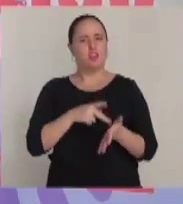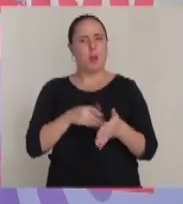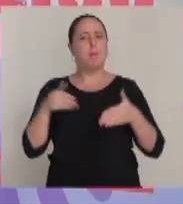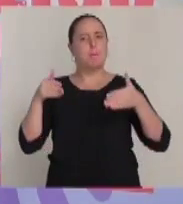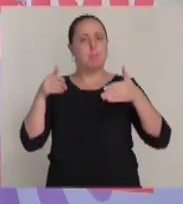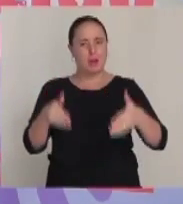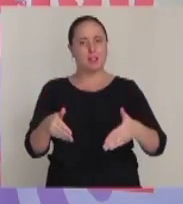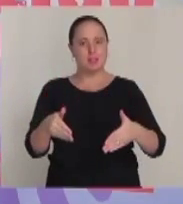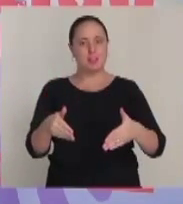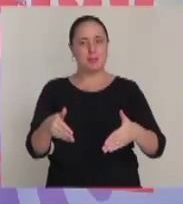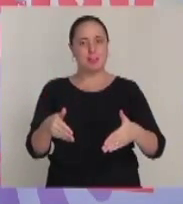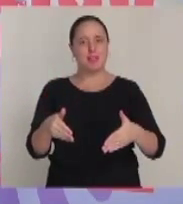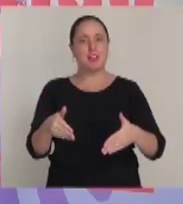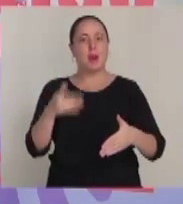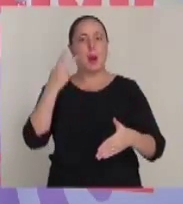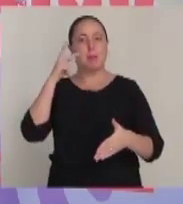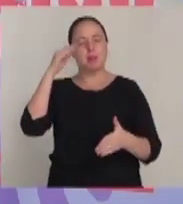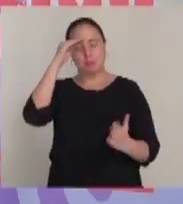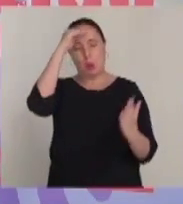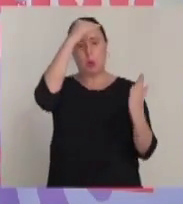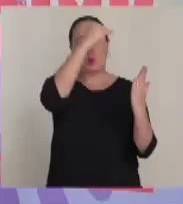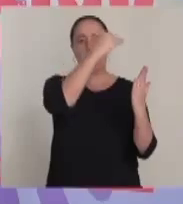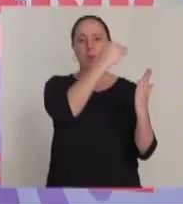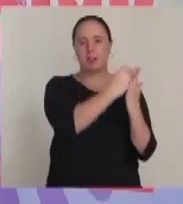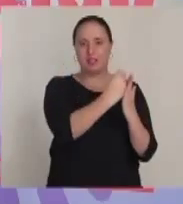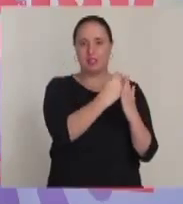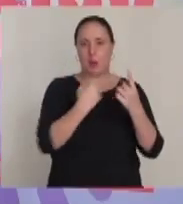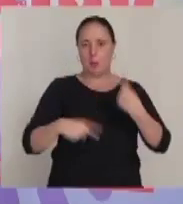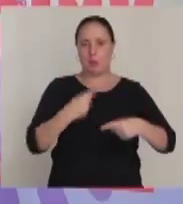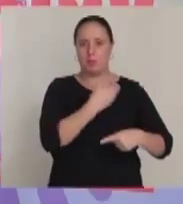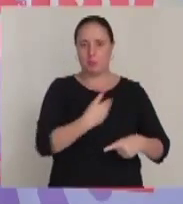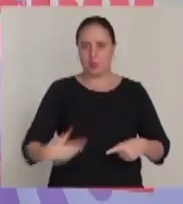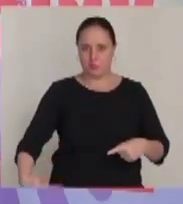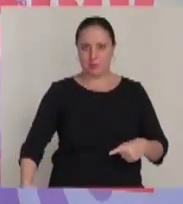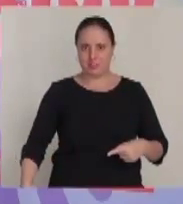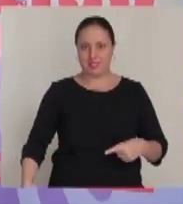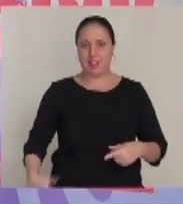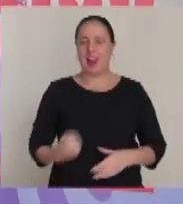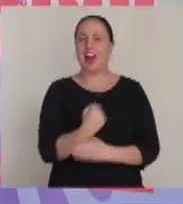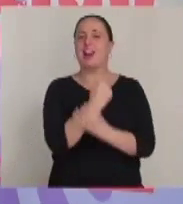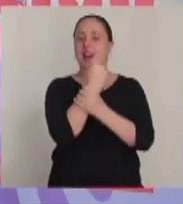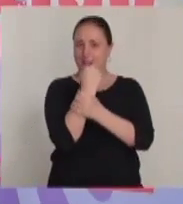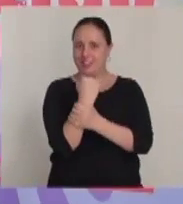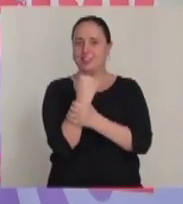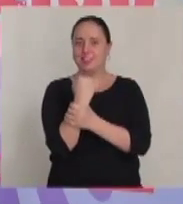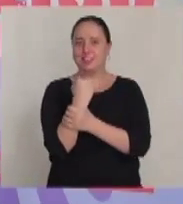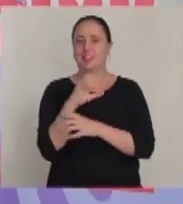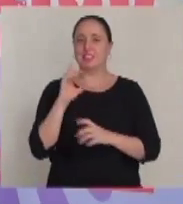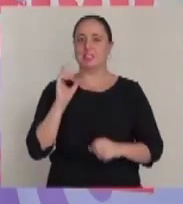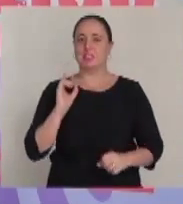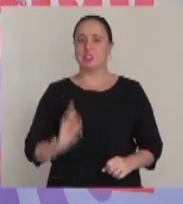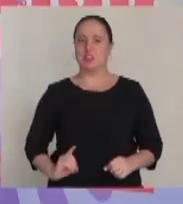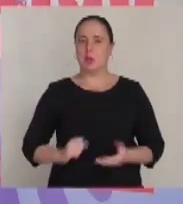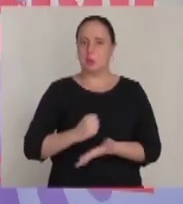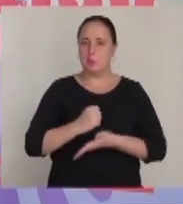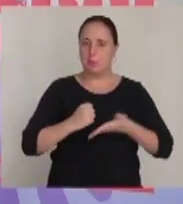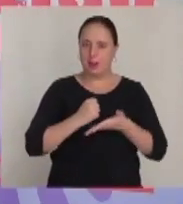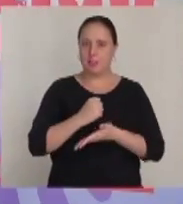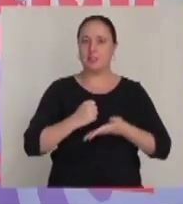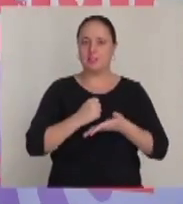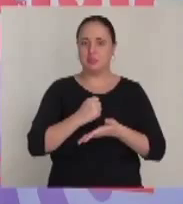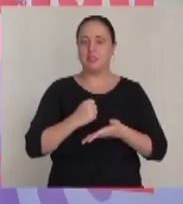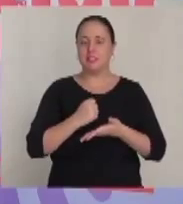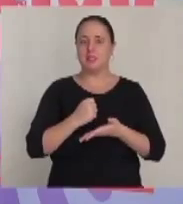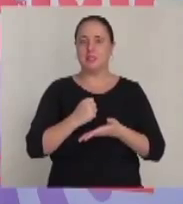Ministério Público atue, de fato, no exercício para o cumprimento das políticas públicas do ponto de vista garantir